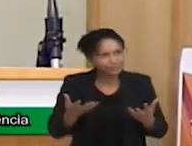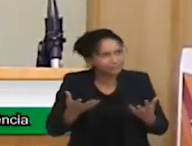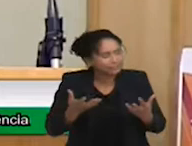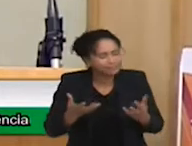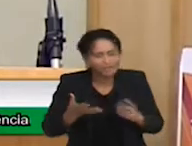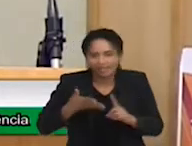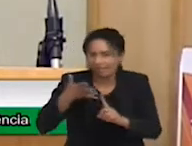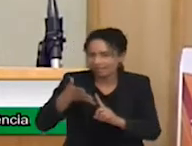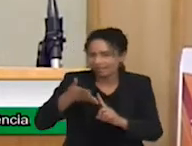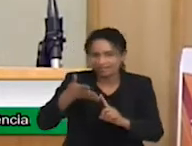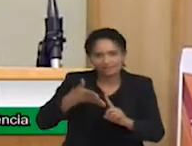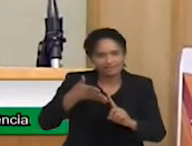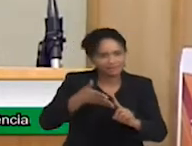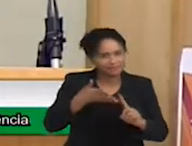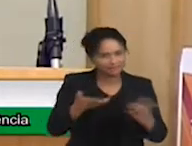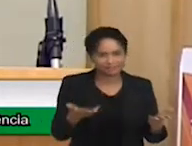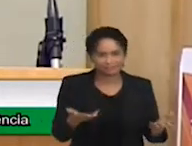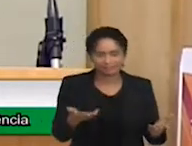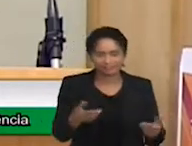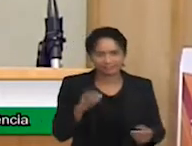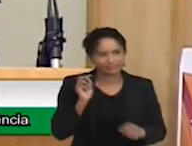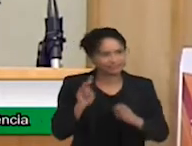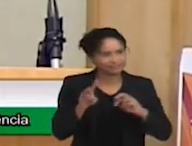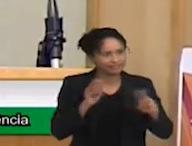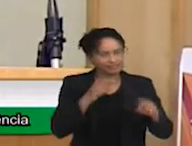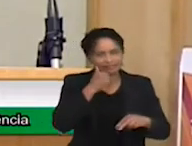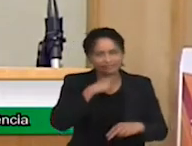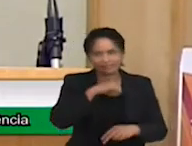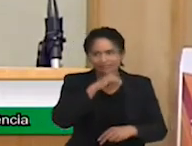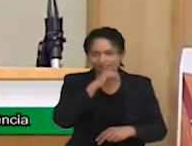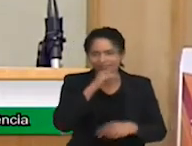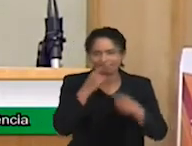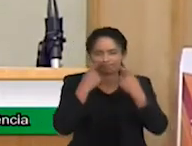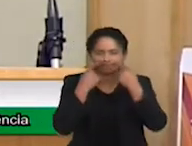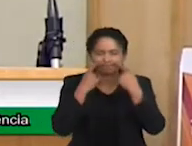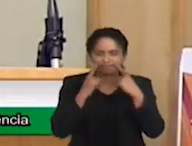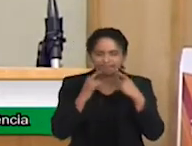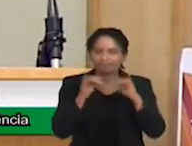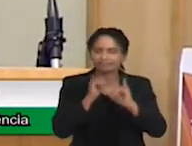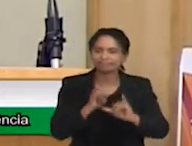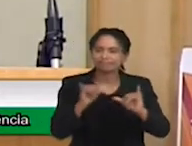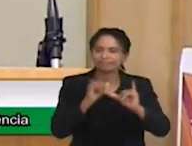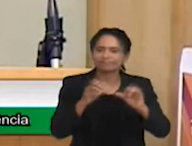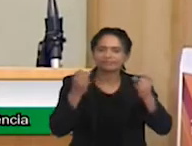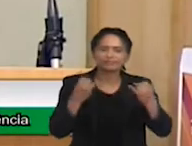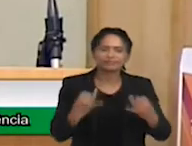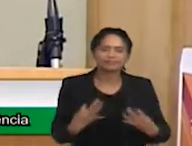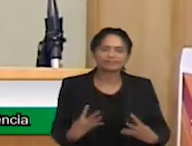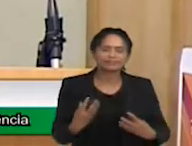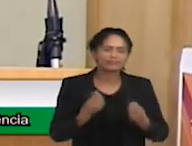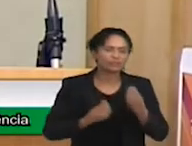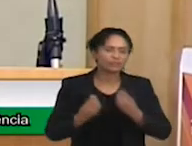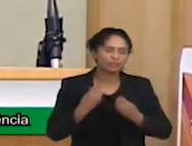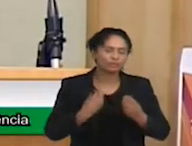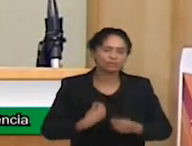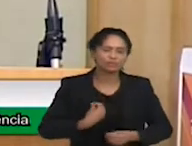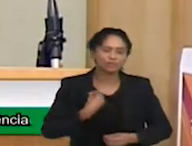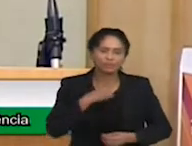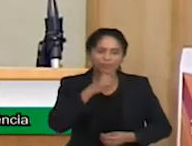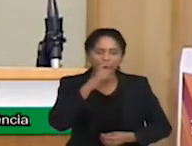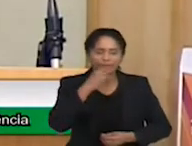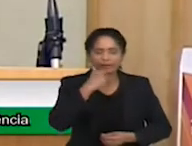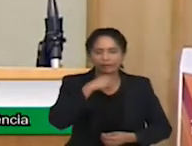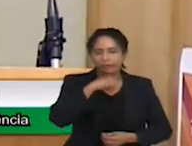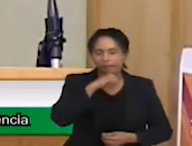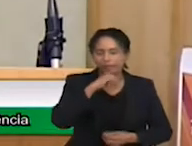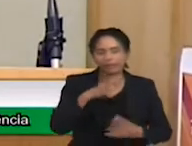das mães falarem de forma tão emocionante sobre o que é a vida de uma mãe, de um pai, de uma família,